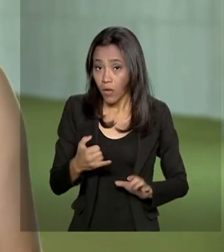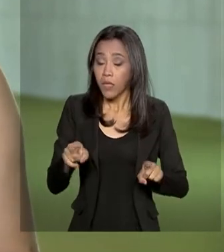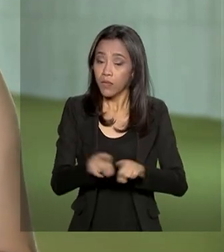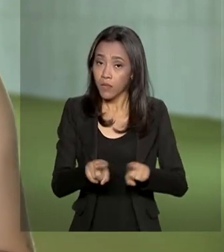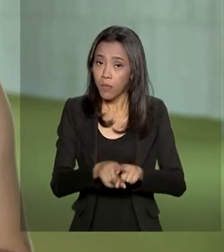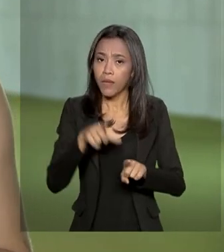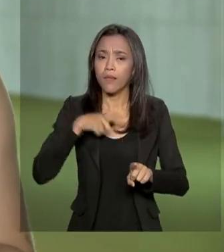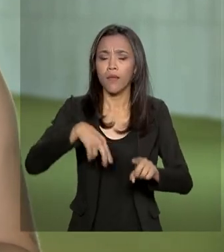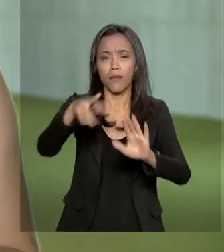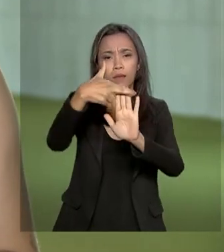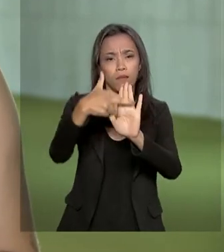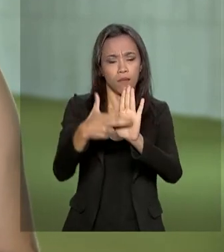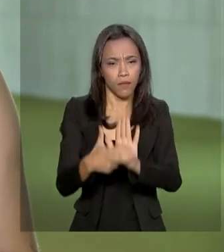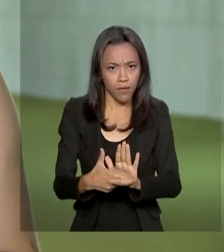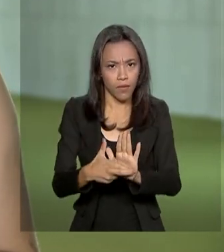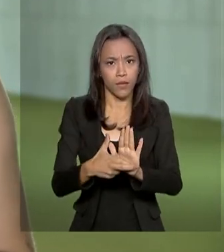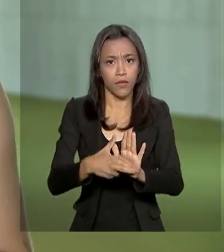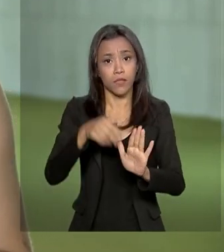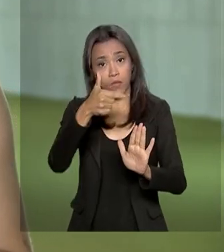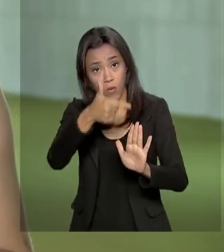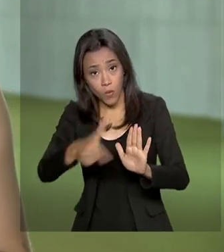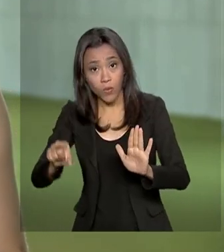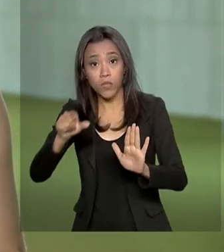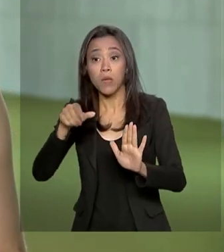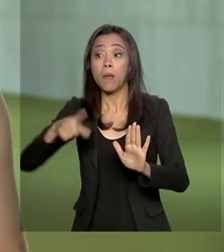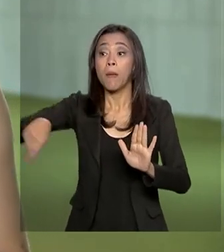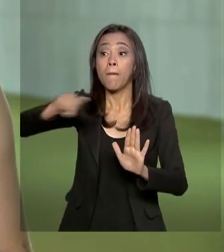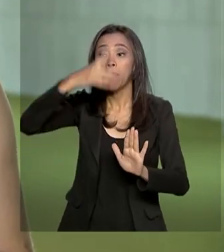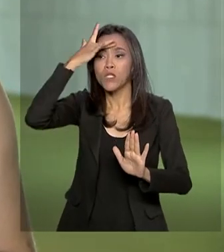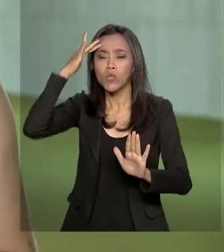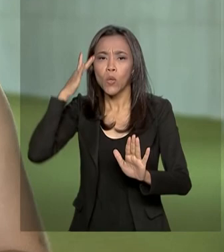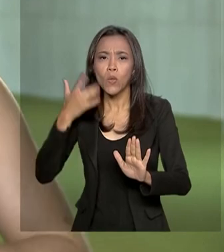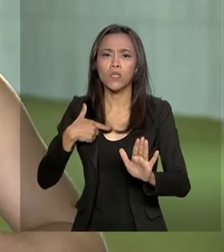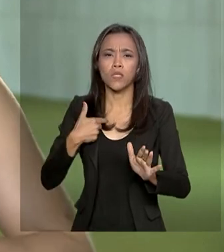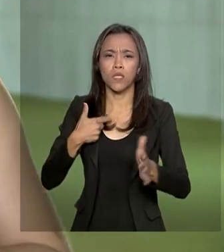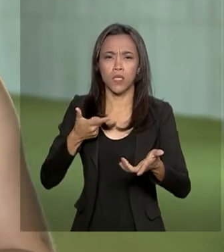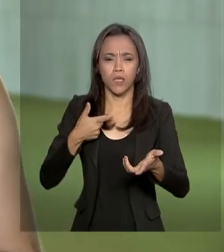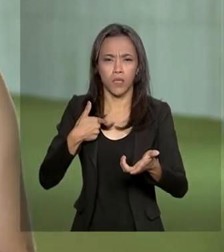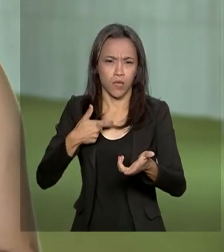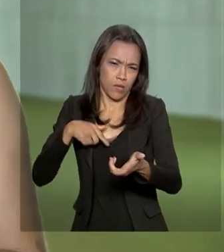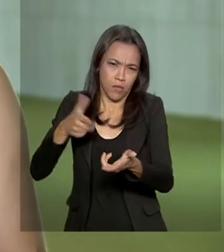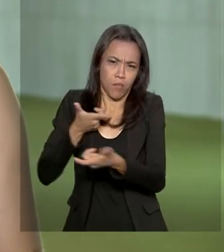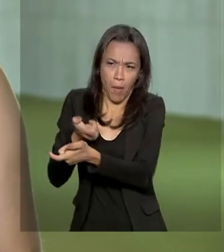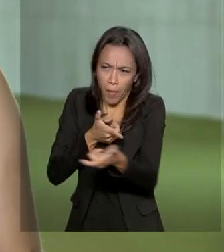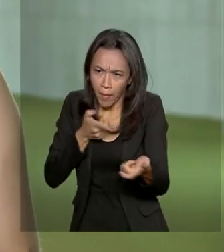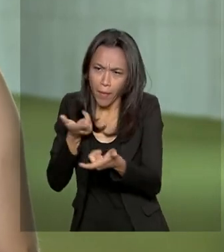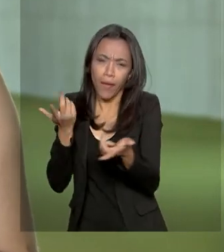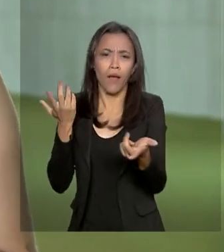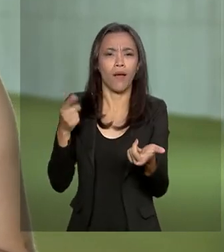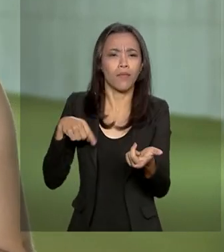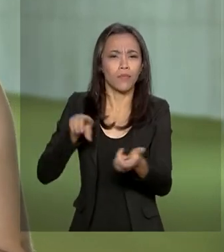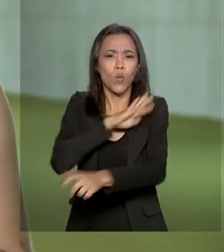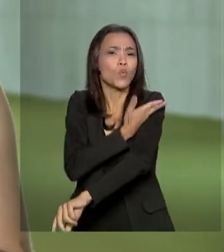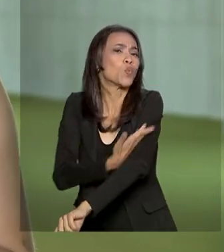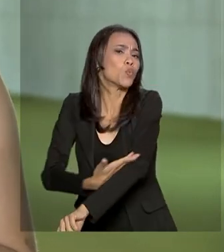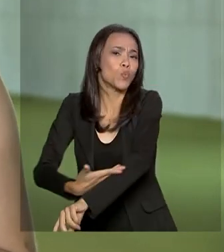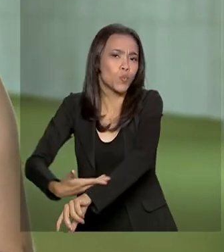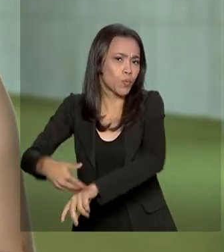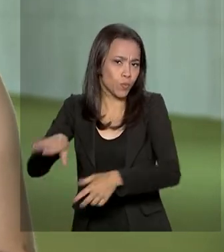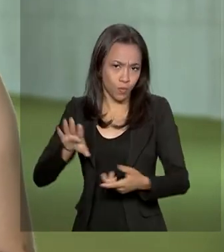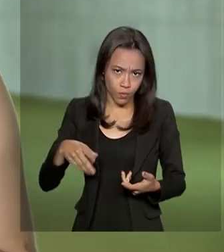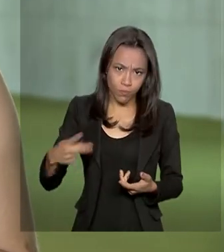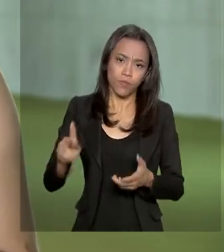regras para os chamados CACs, que são colecionadores, caçadores e atiradores. Então tudo isso a gente espera que seja votado essa semana